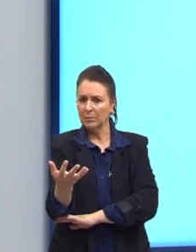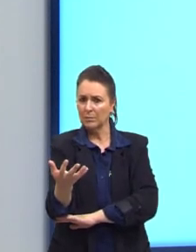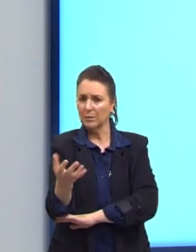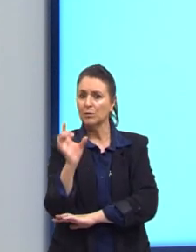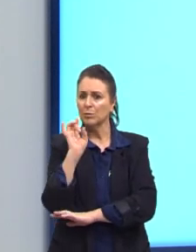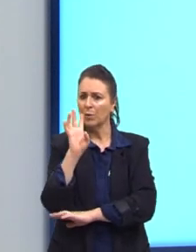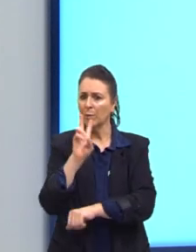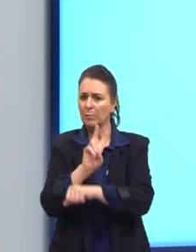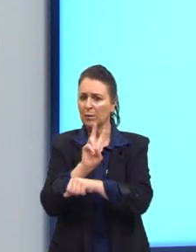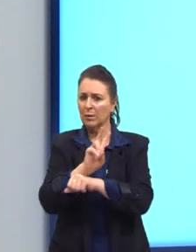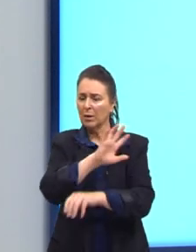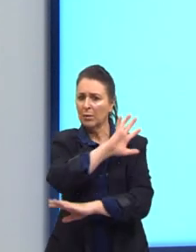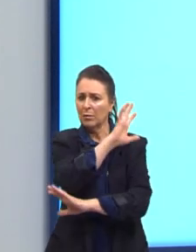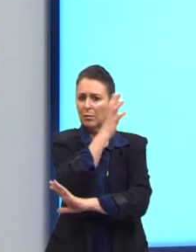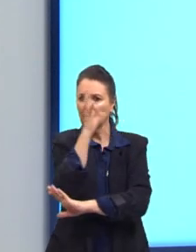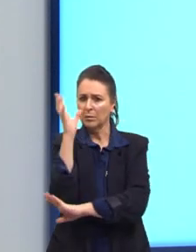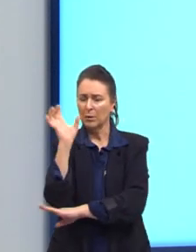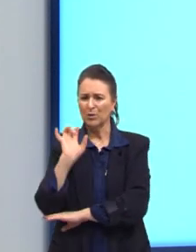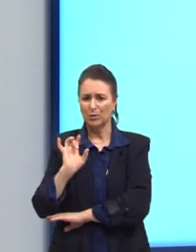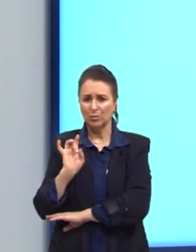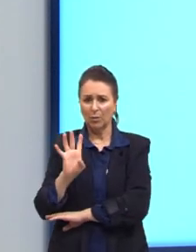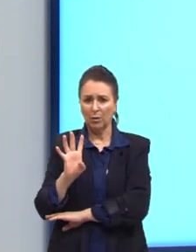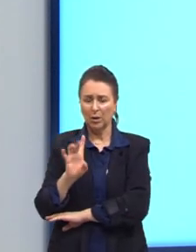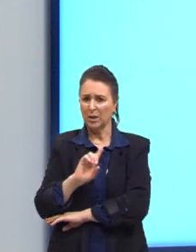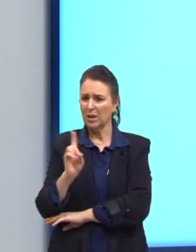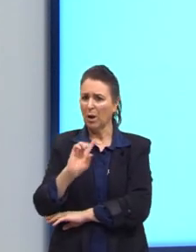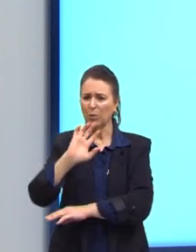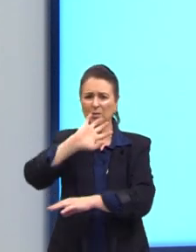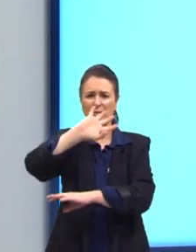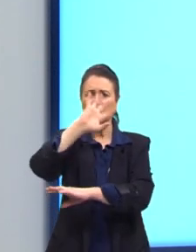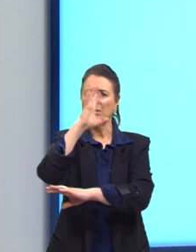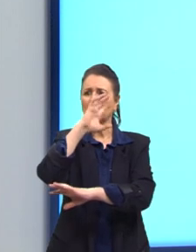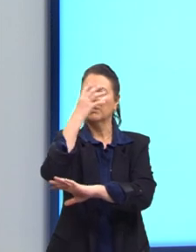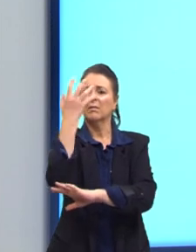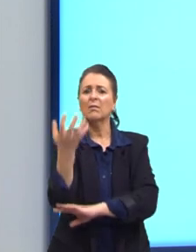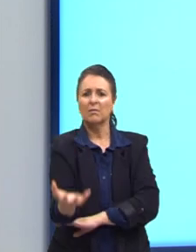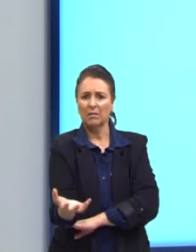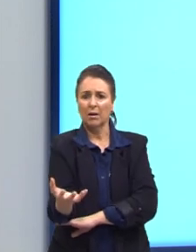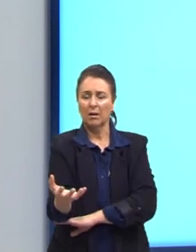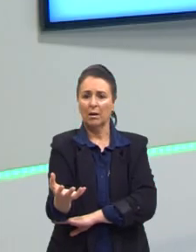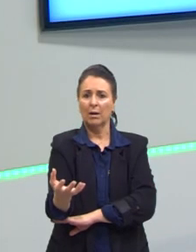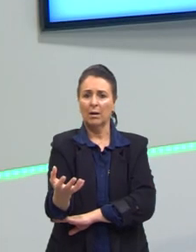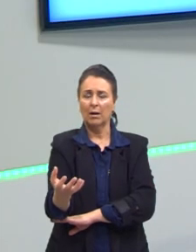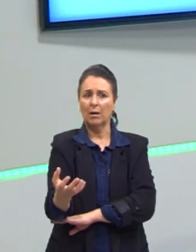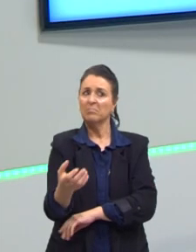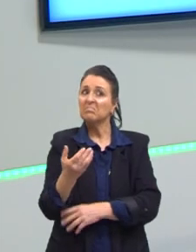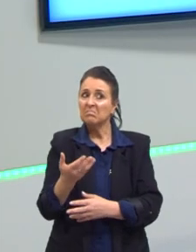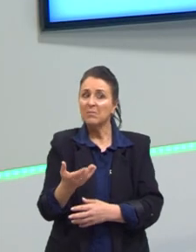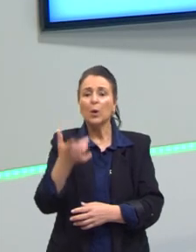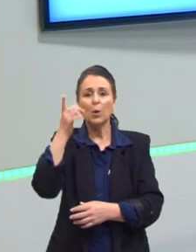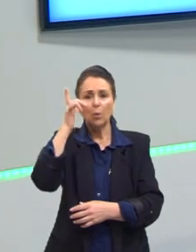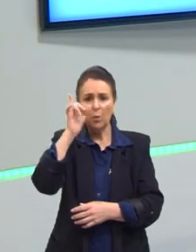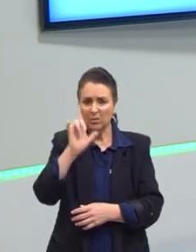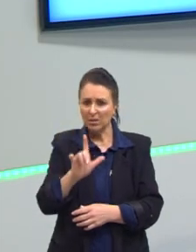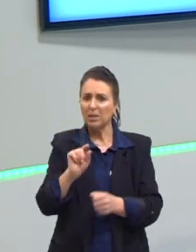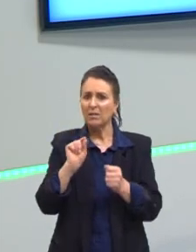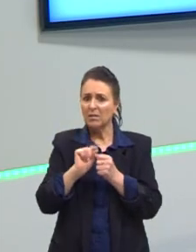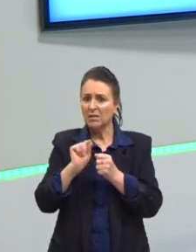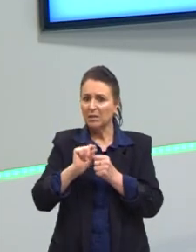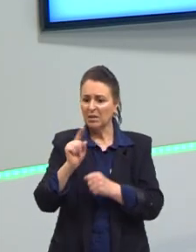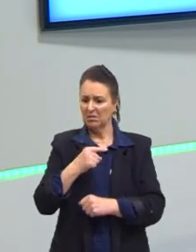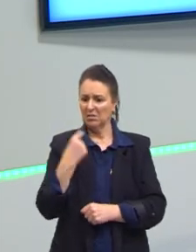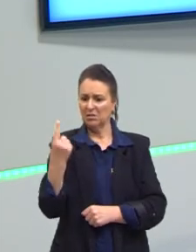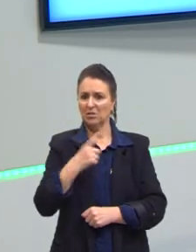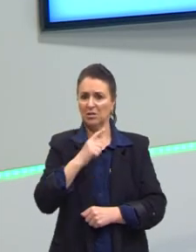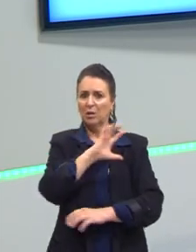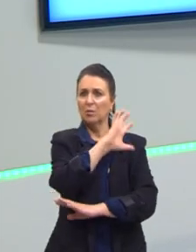preservação ambiental. Será que só o fato de não desmatar vai ser o suficiente ali para que a gente tenha um